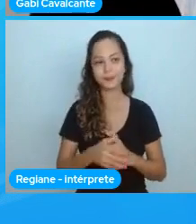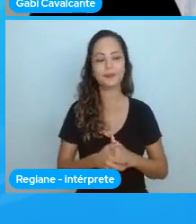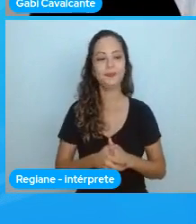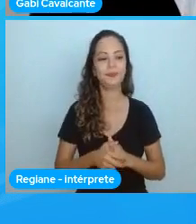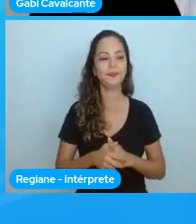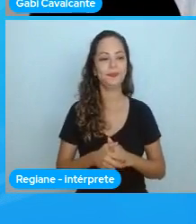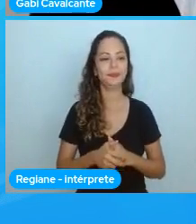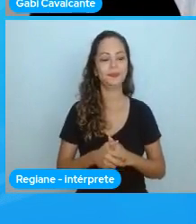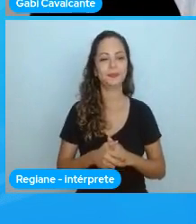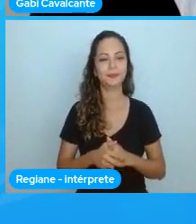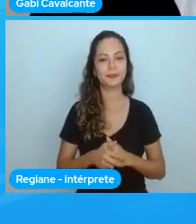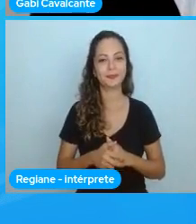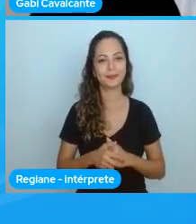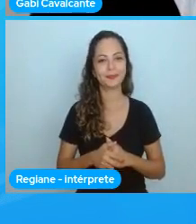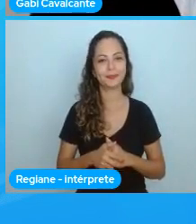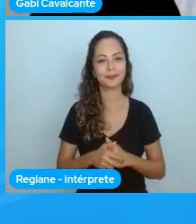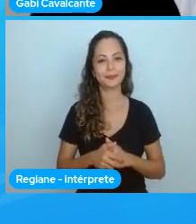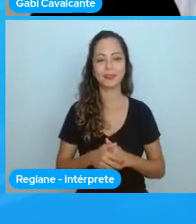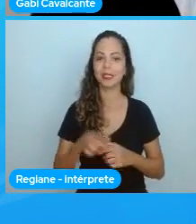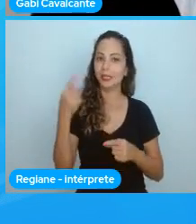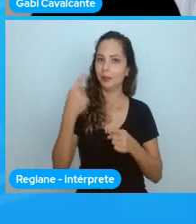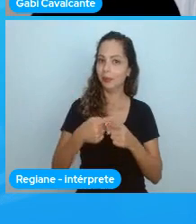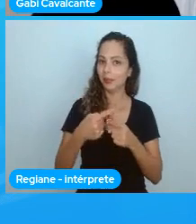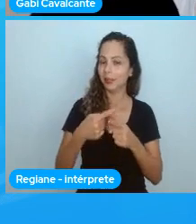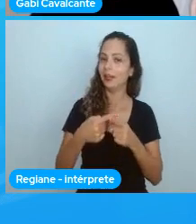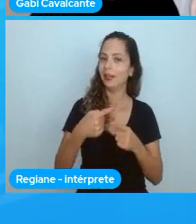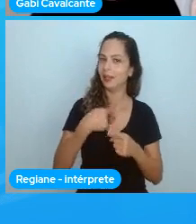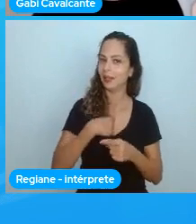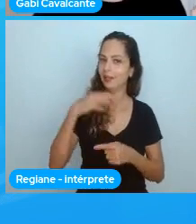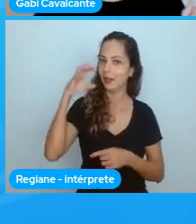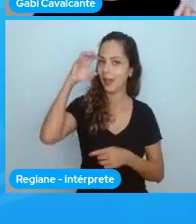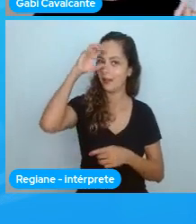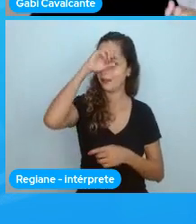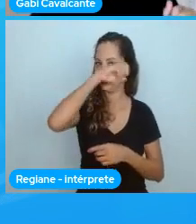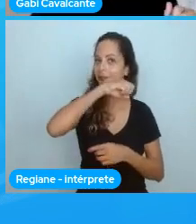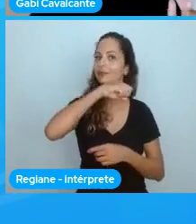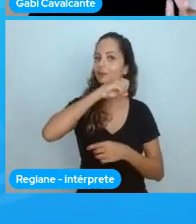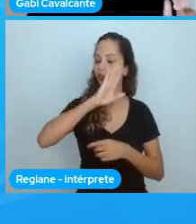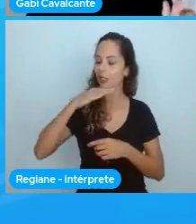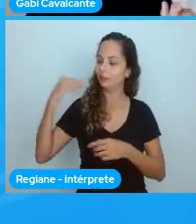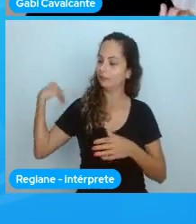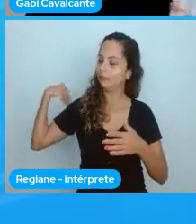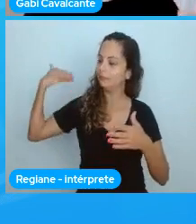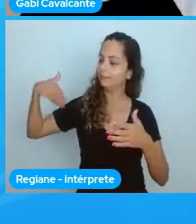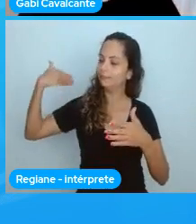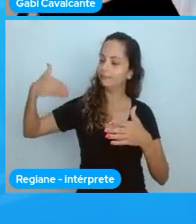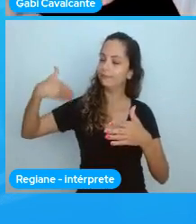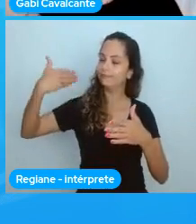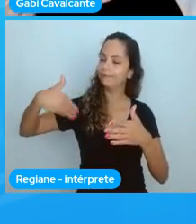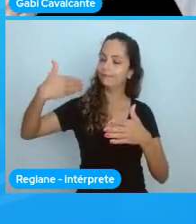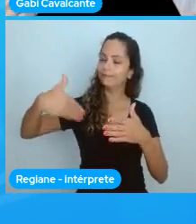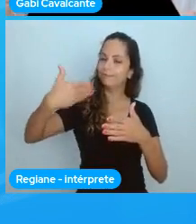Porque muita coisa deu para aprender, sabe? Desde aquela época. eu acho que vai ser um pouco sobre isso.